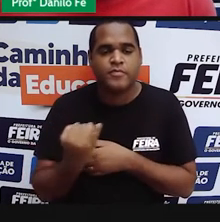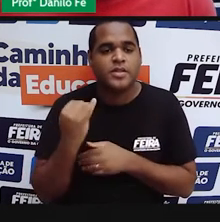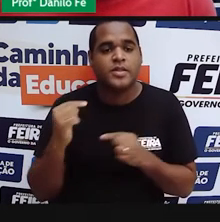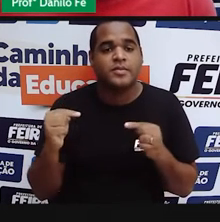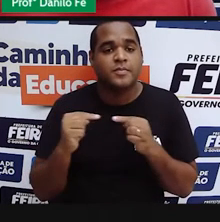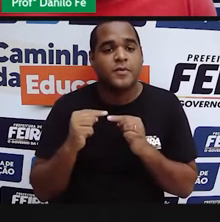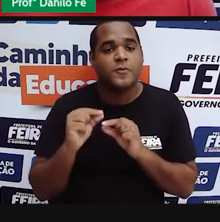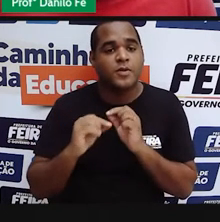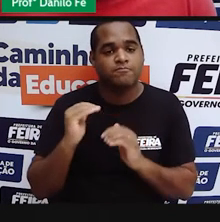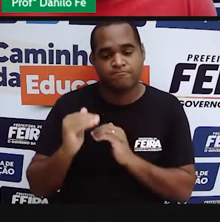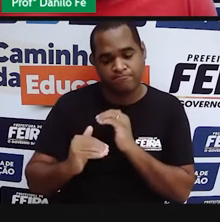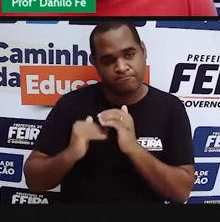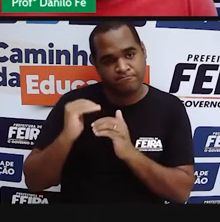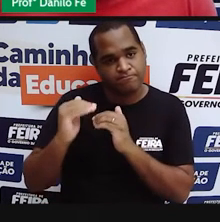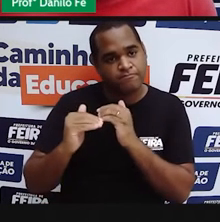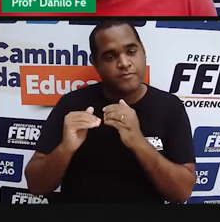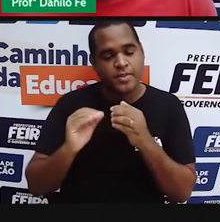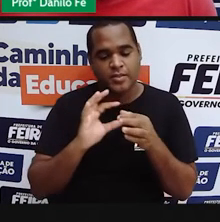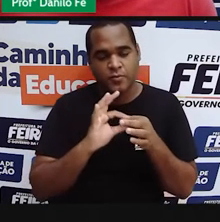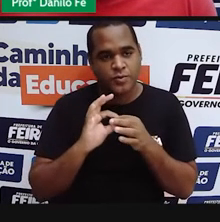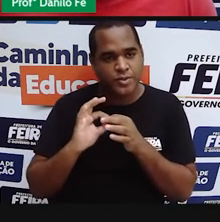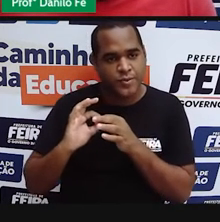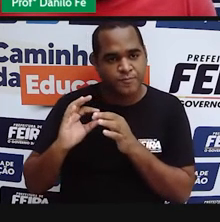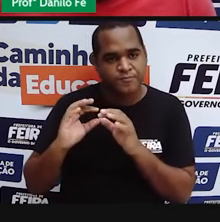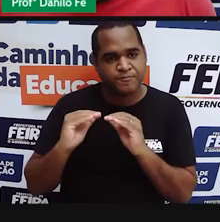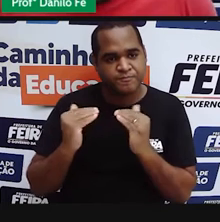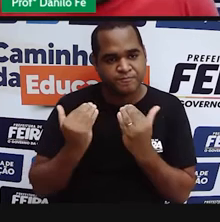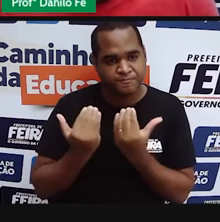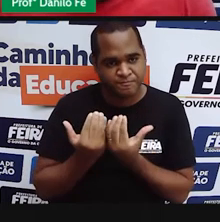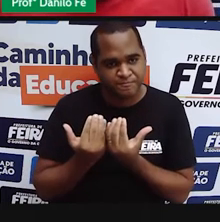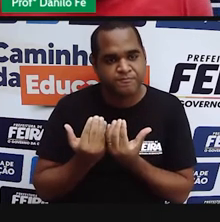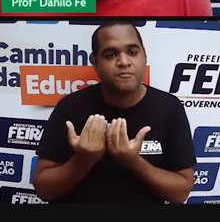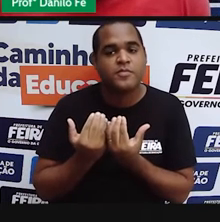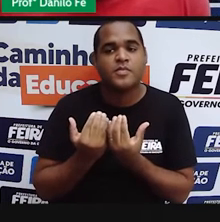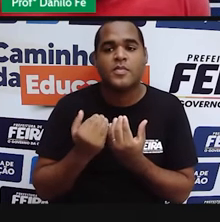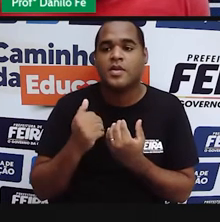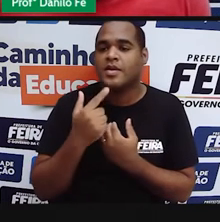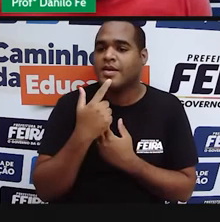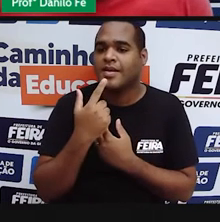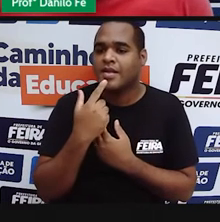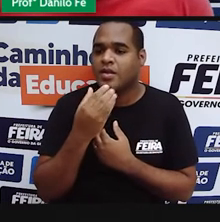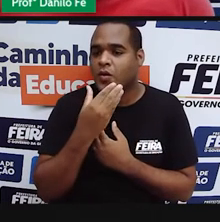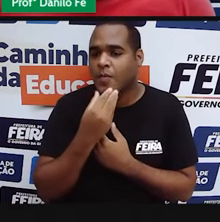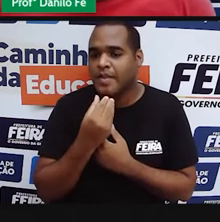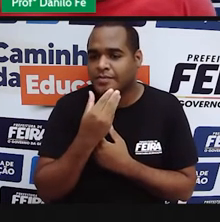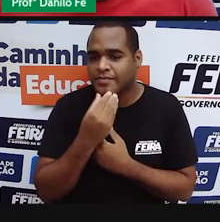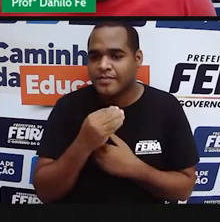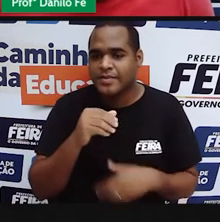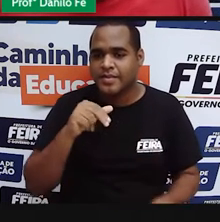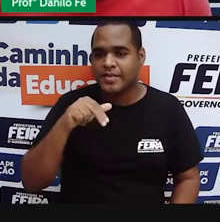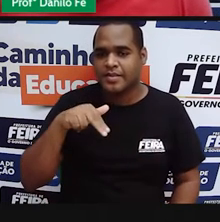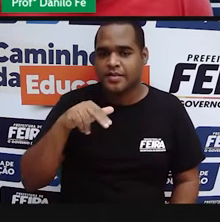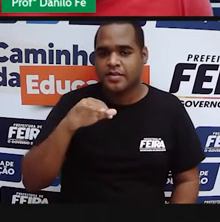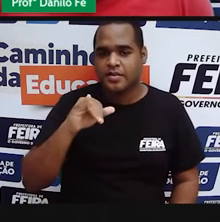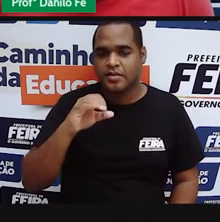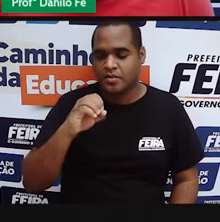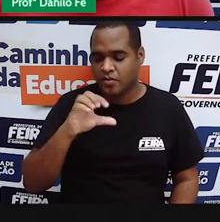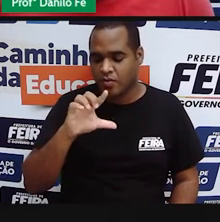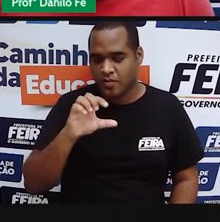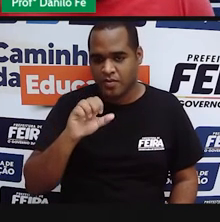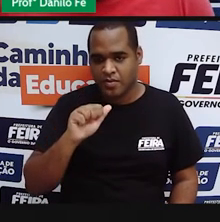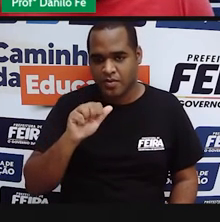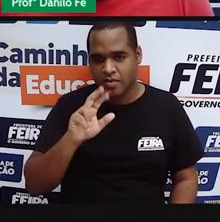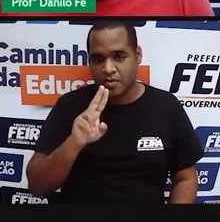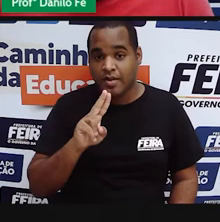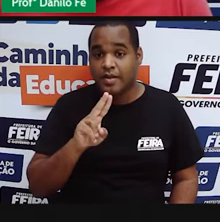nesse processo de constituição dos Estados. Talvez o mais importante que tem é esse rapaz aí, Nicolau